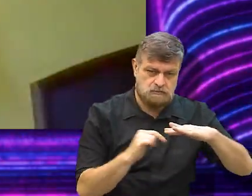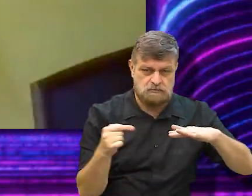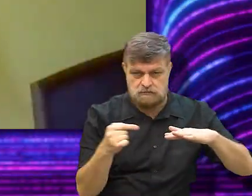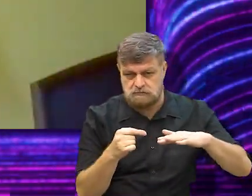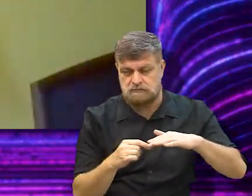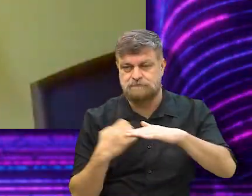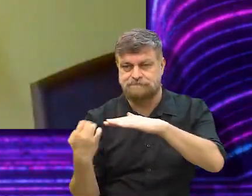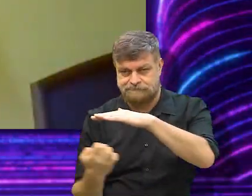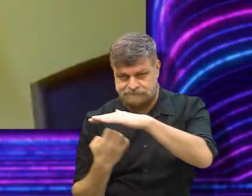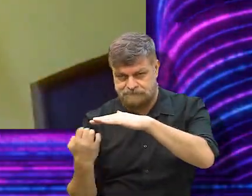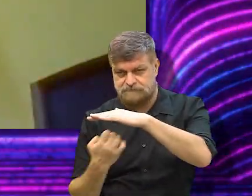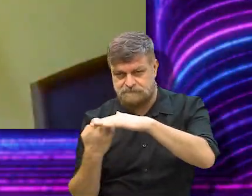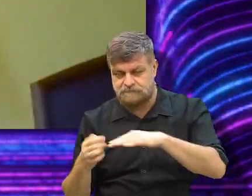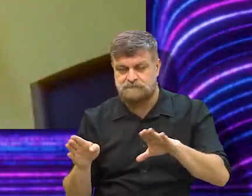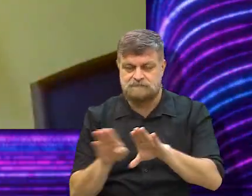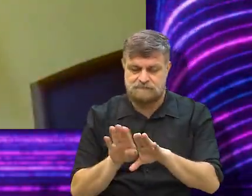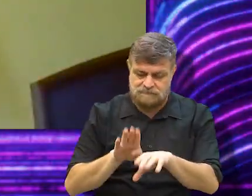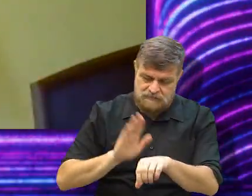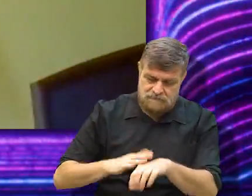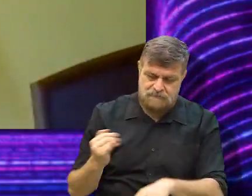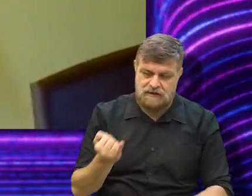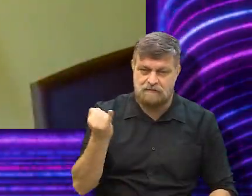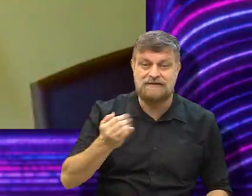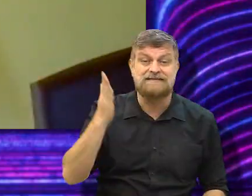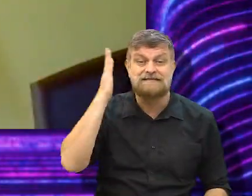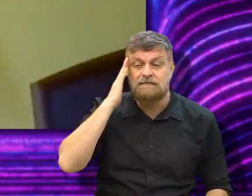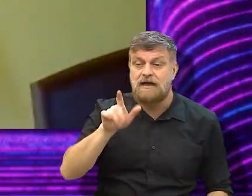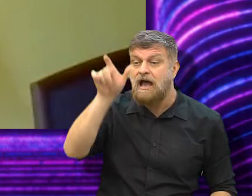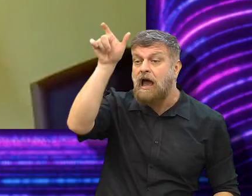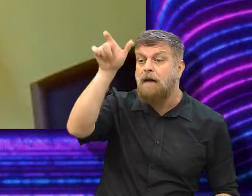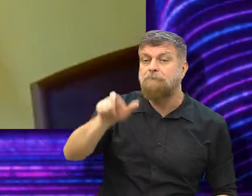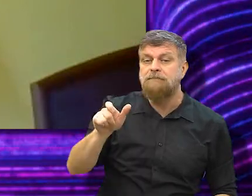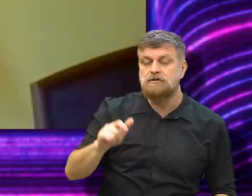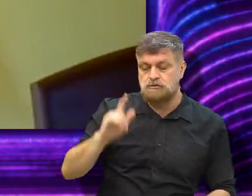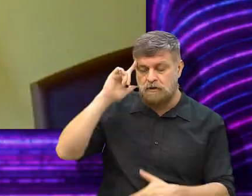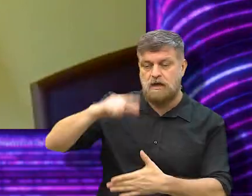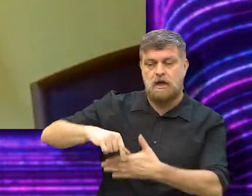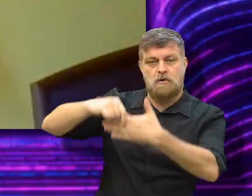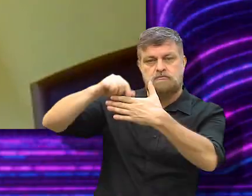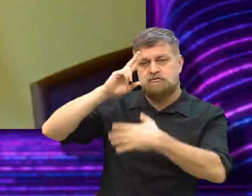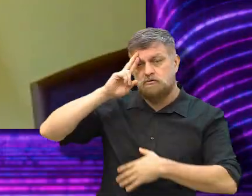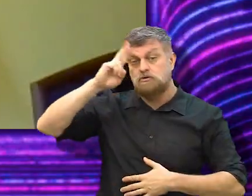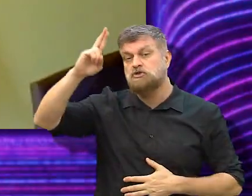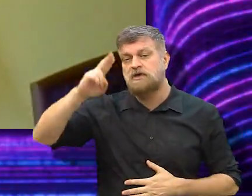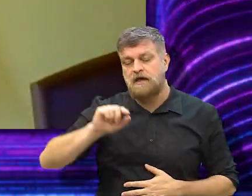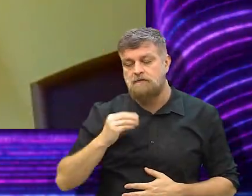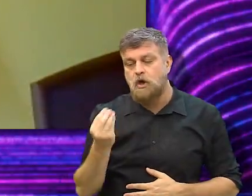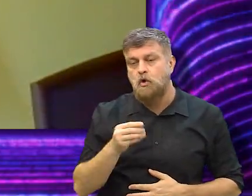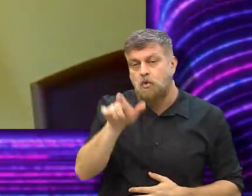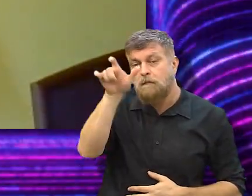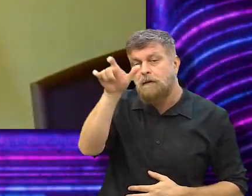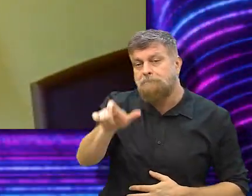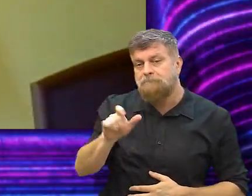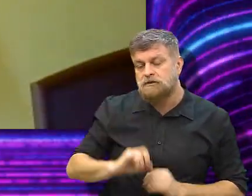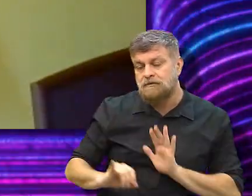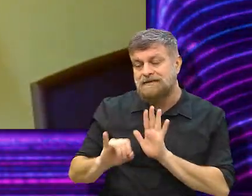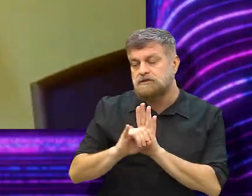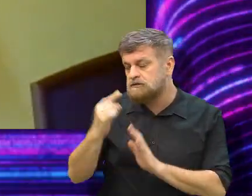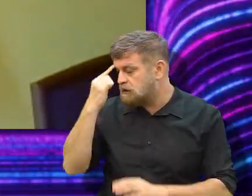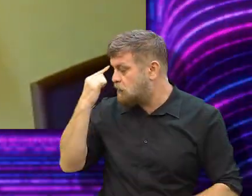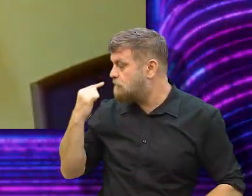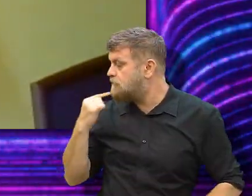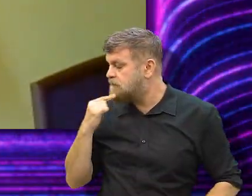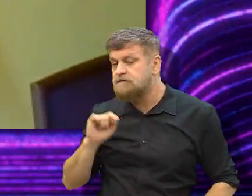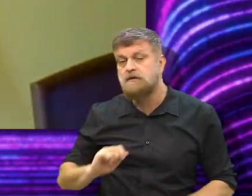instituições, em empresas. É muito mais importante quem está ocupando o lugar e como é aquela pessoa de